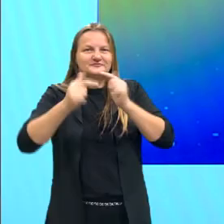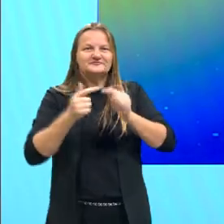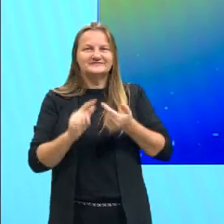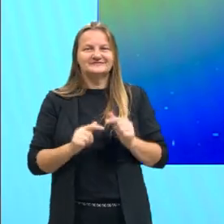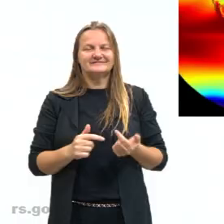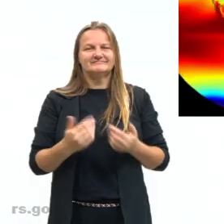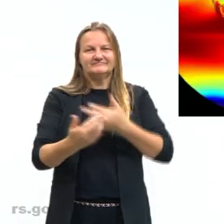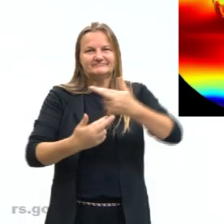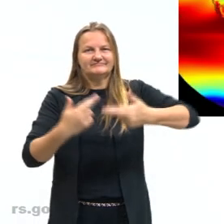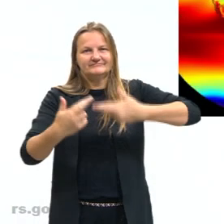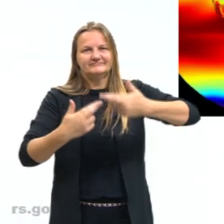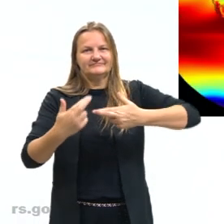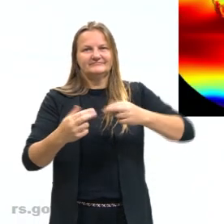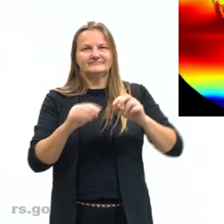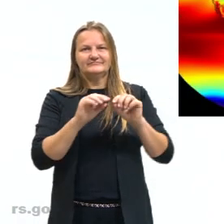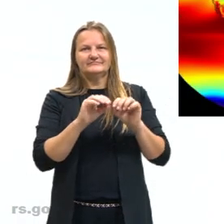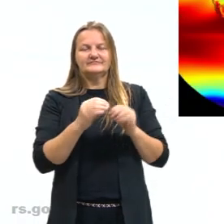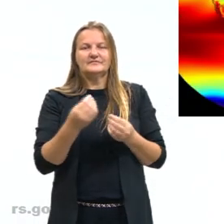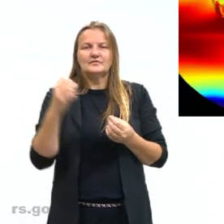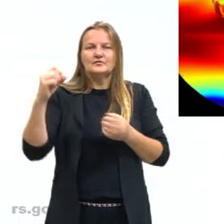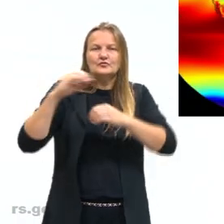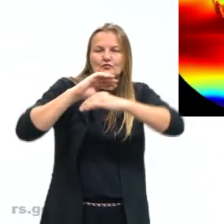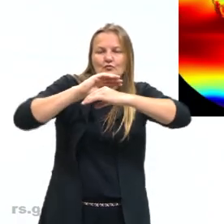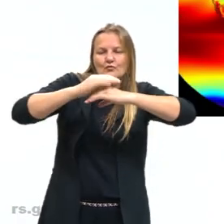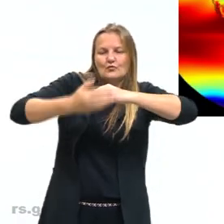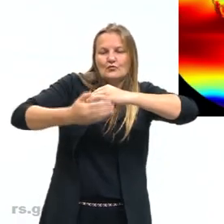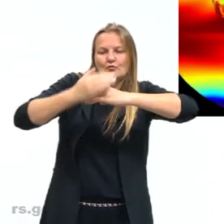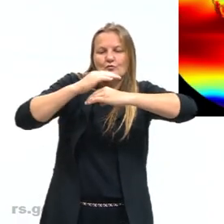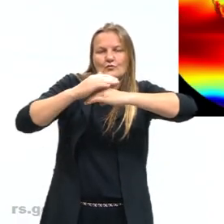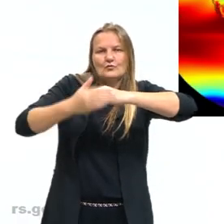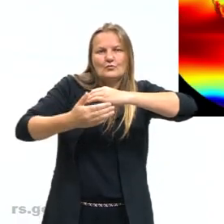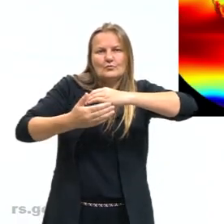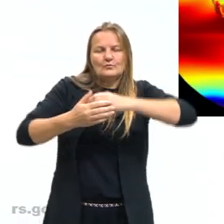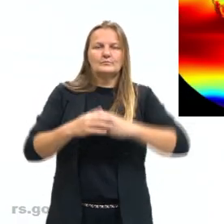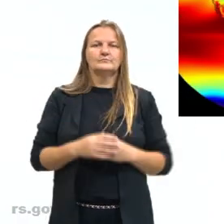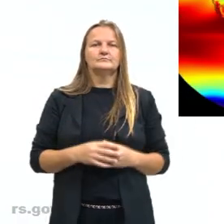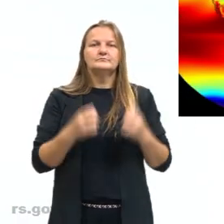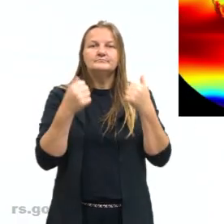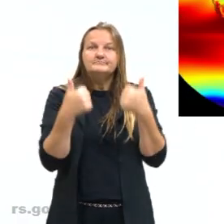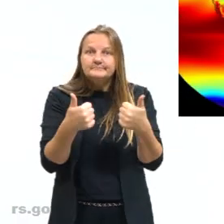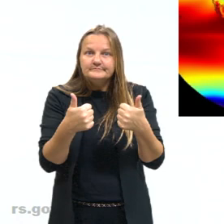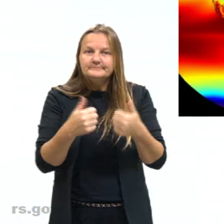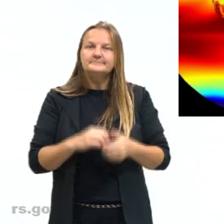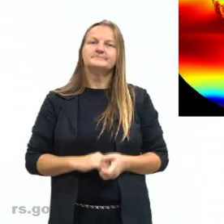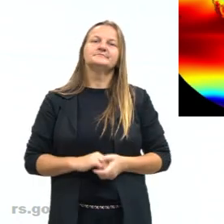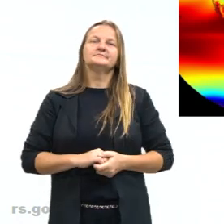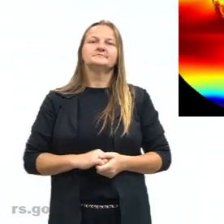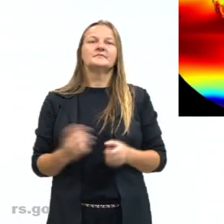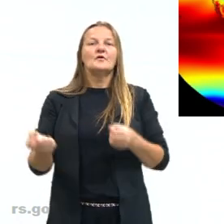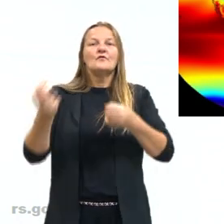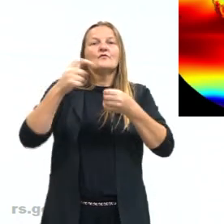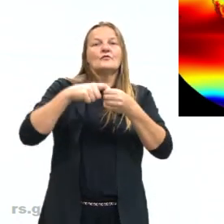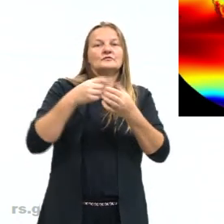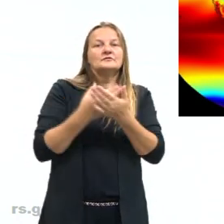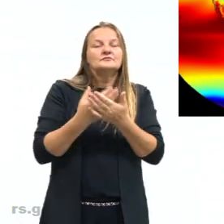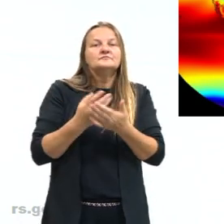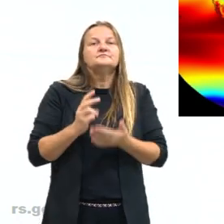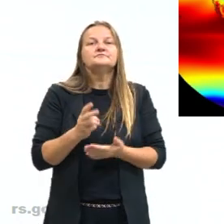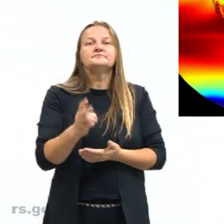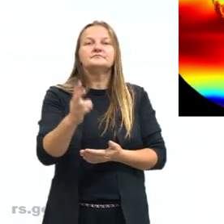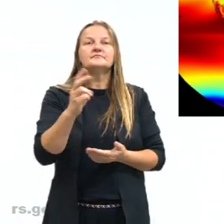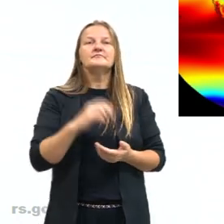interagir com o, a superfície não vai conseguir esquentar tanto, tá, meninos e meninas? Vamos voltar aqui pra nossa aula,